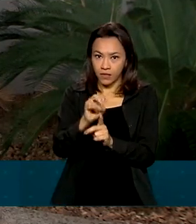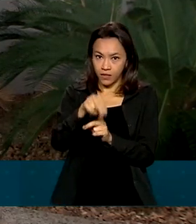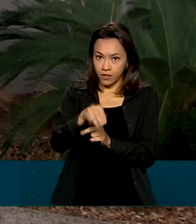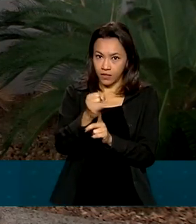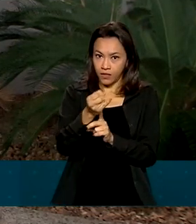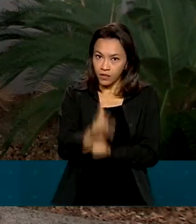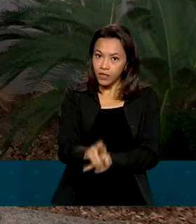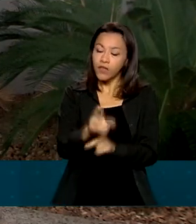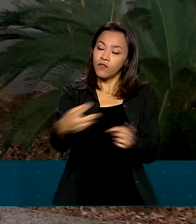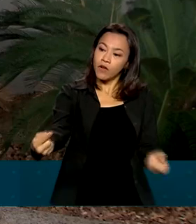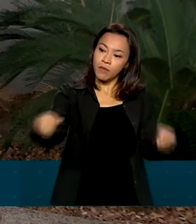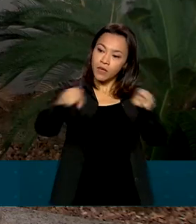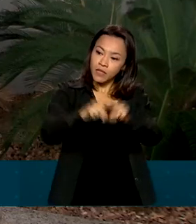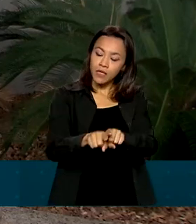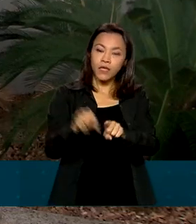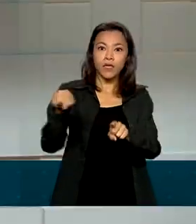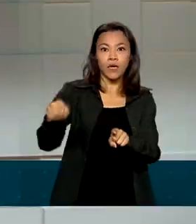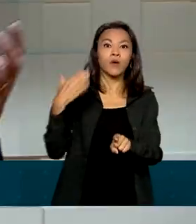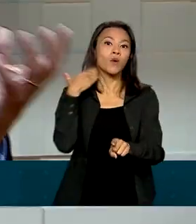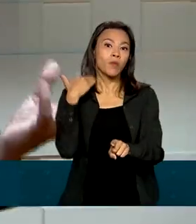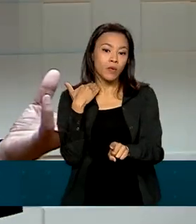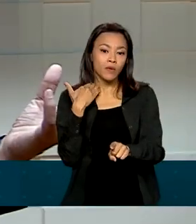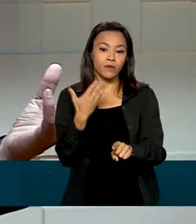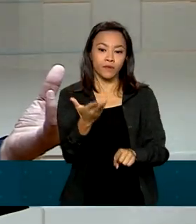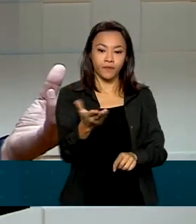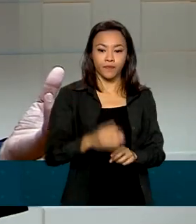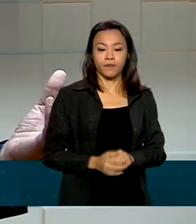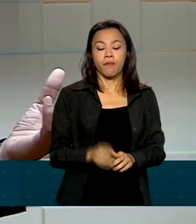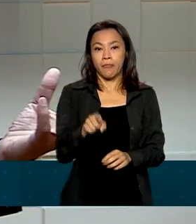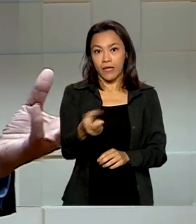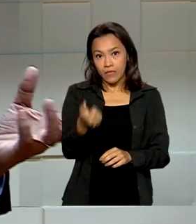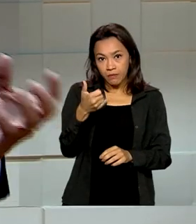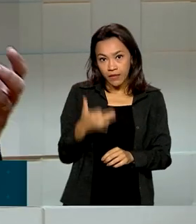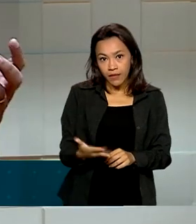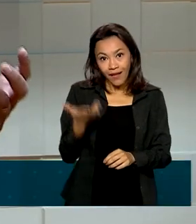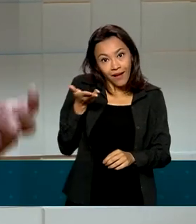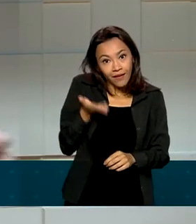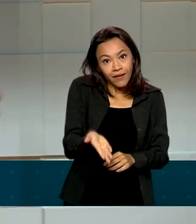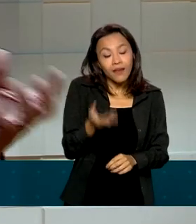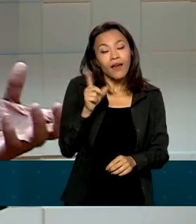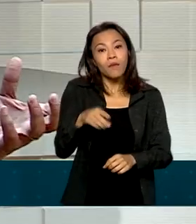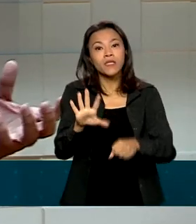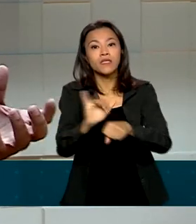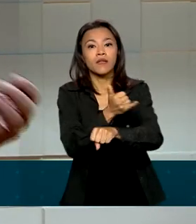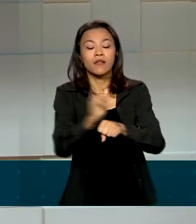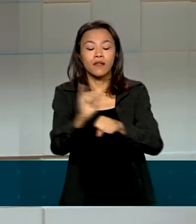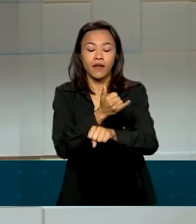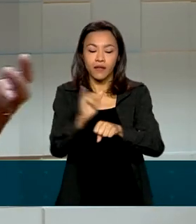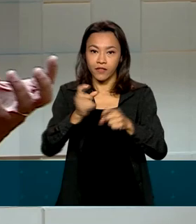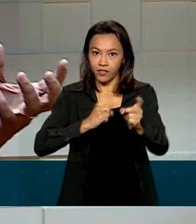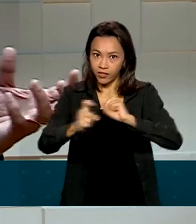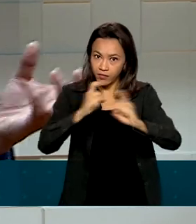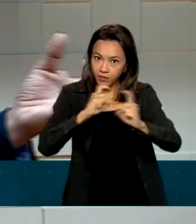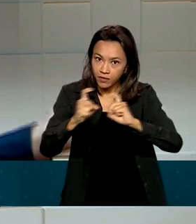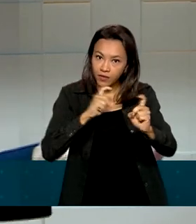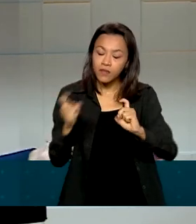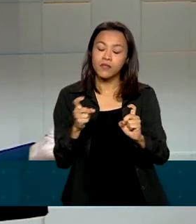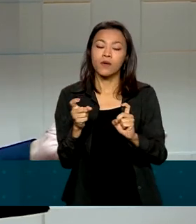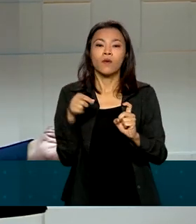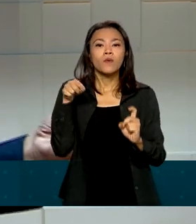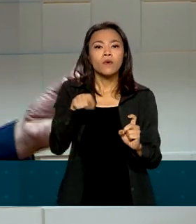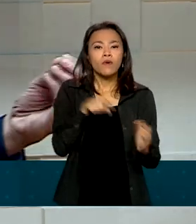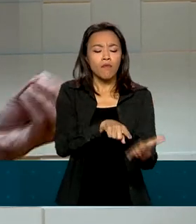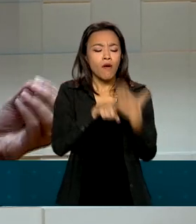Interamericano de Desenvolvimento. Começa aqui com uma ferramenta de gestão importantíssima. Me traz a realidade